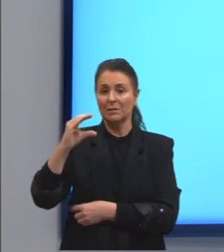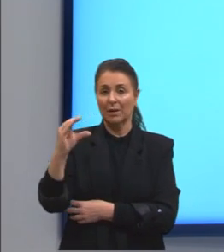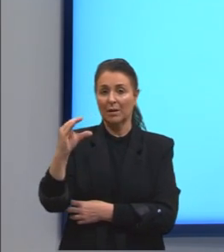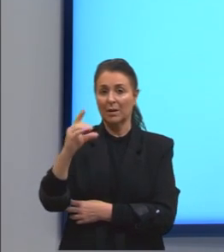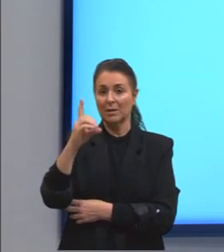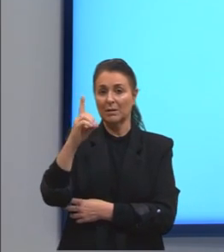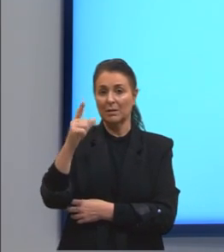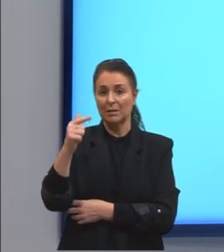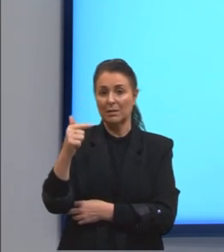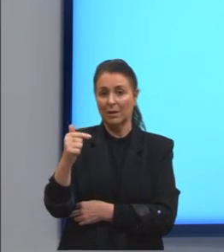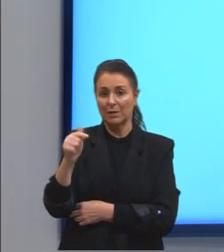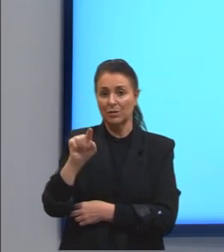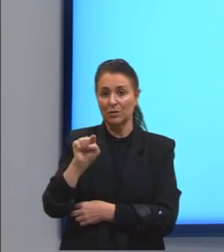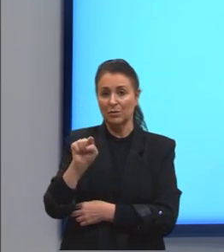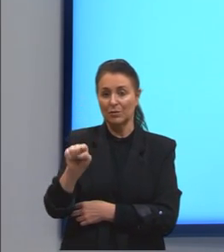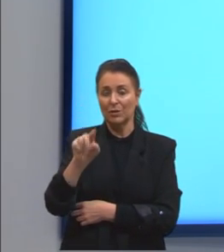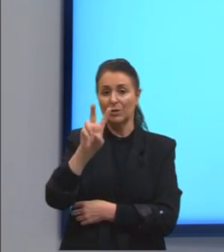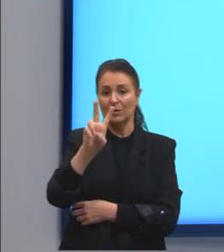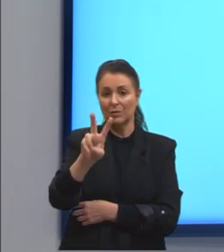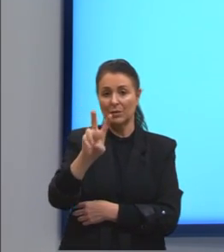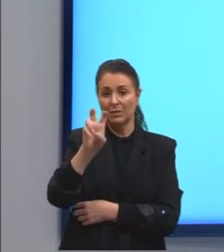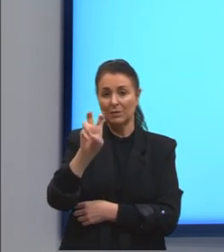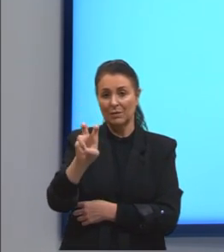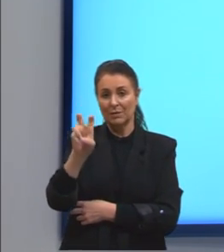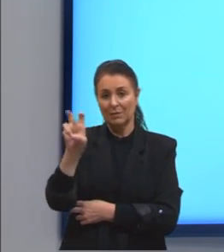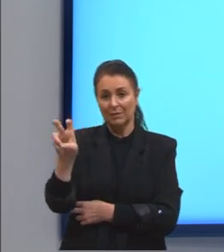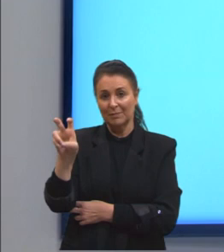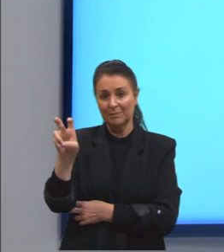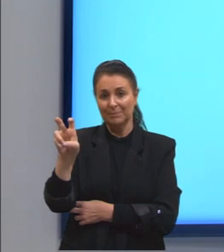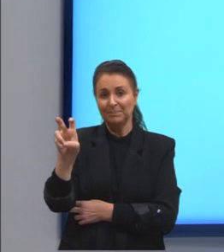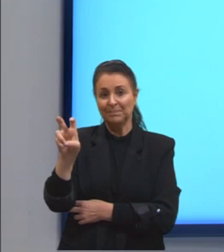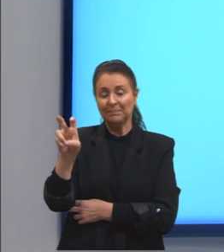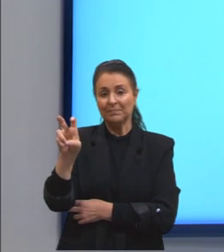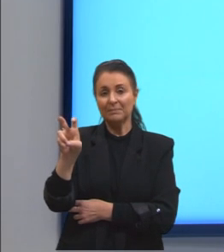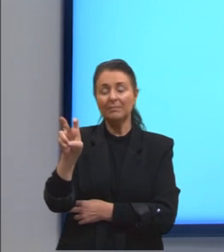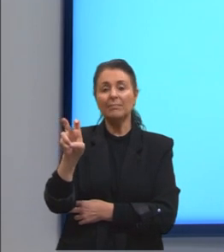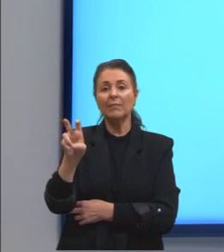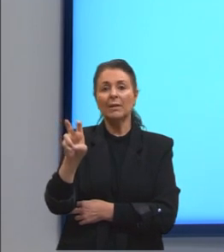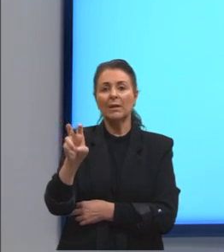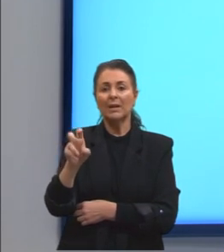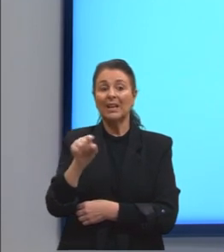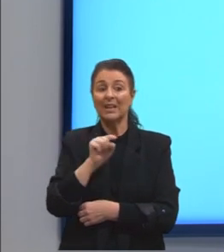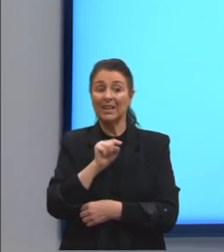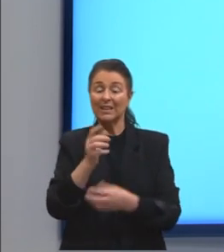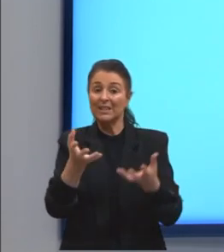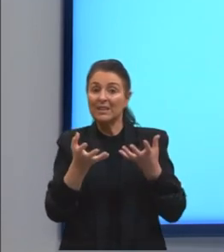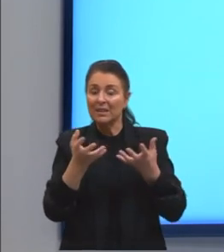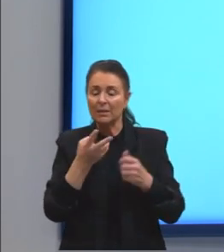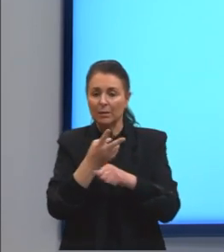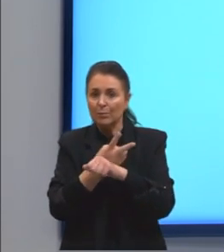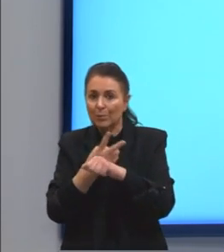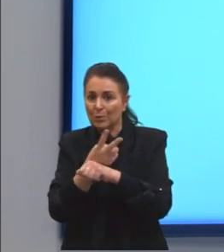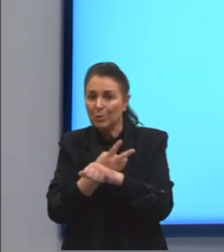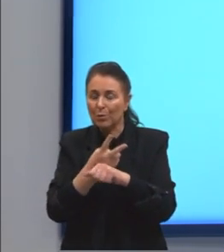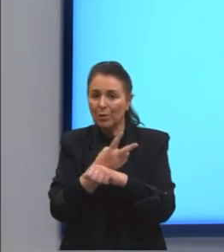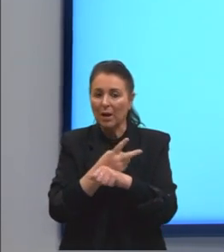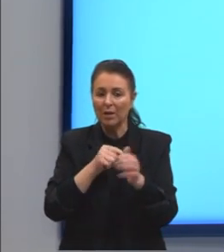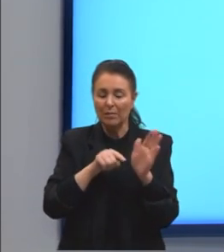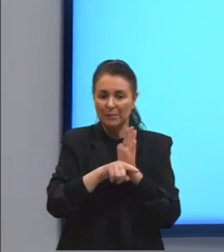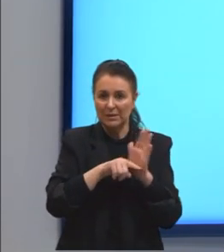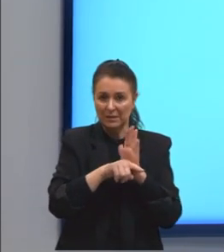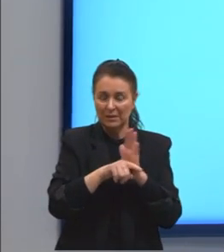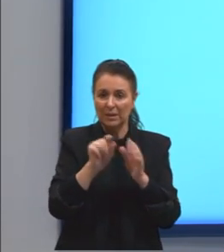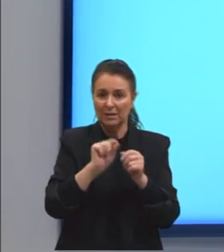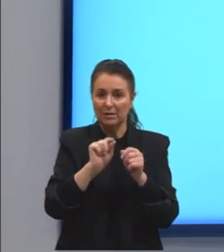R$ 17.255. Ele queria, ele procurava nessa pesquisa,